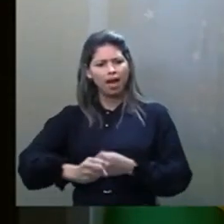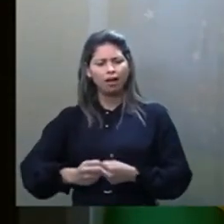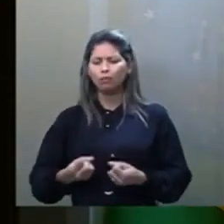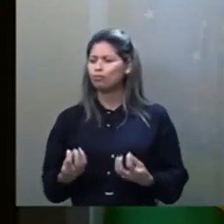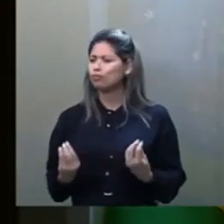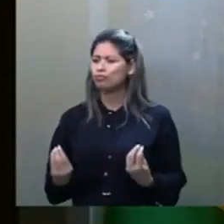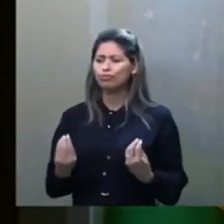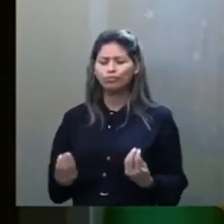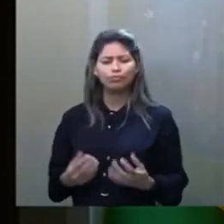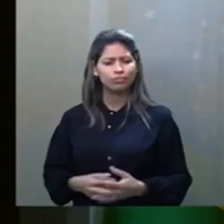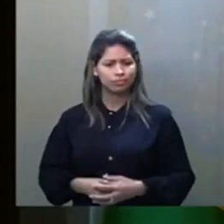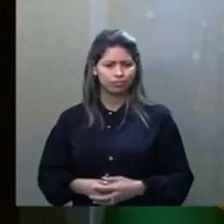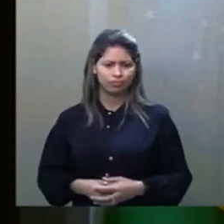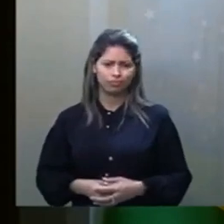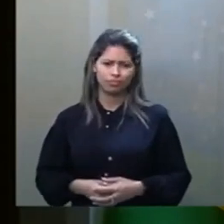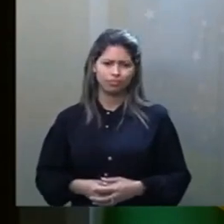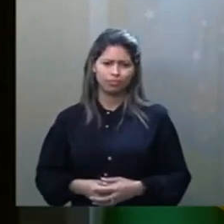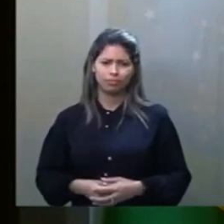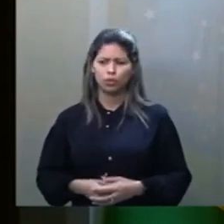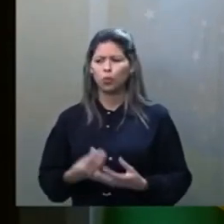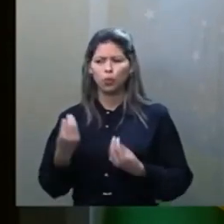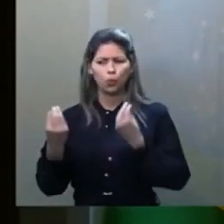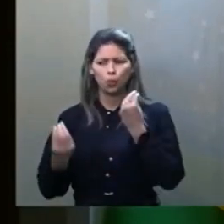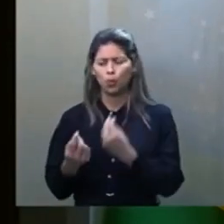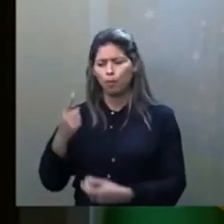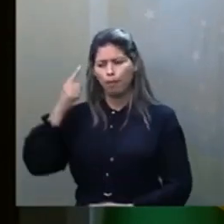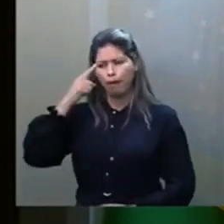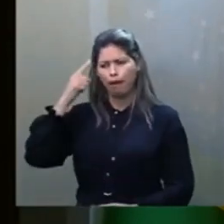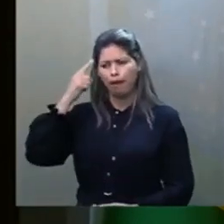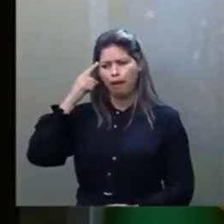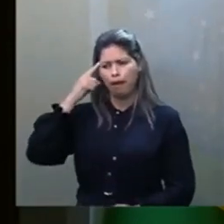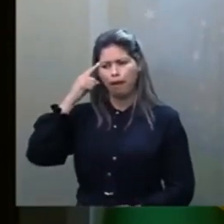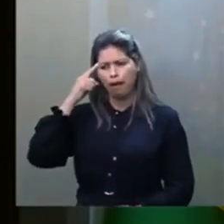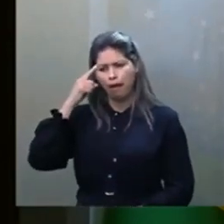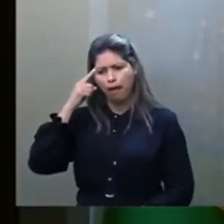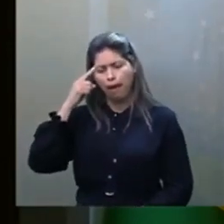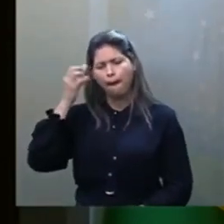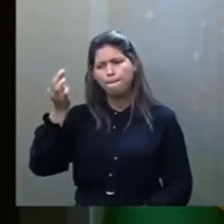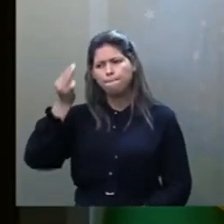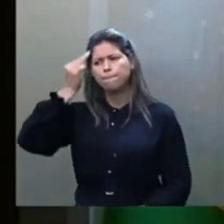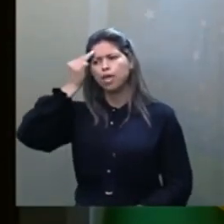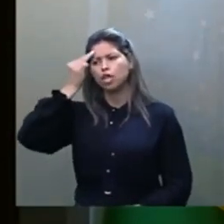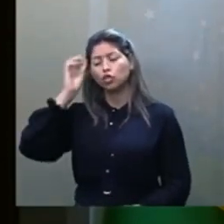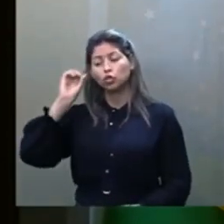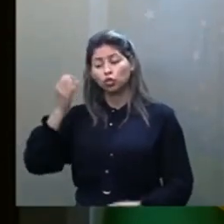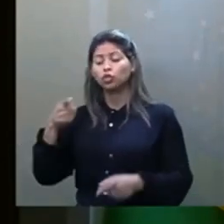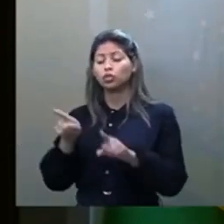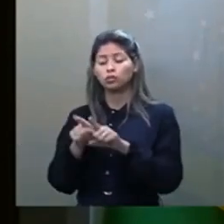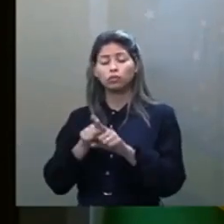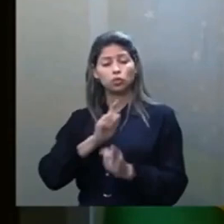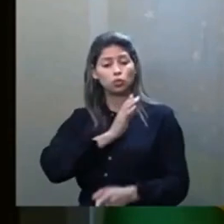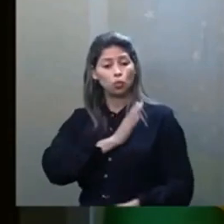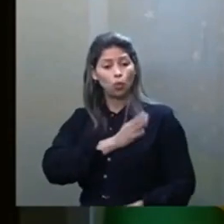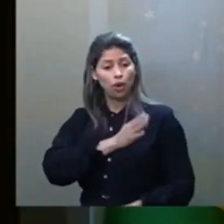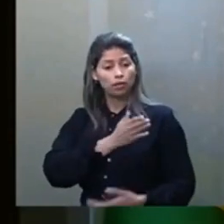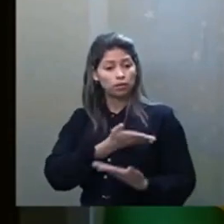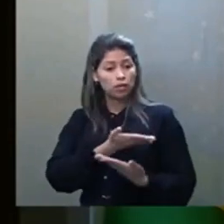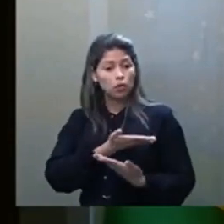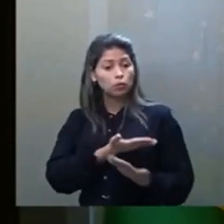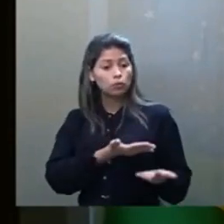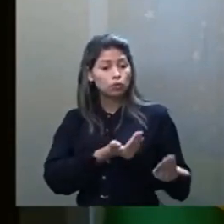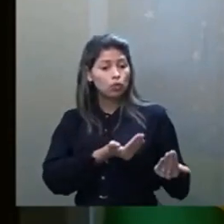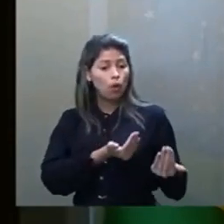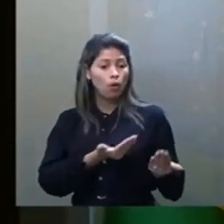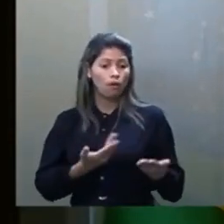mulheres? Como é que está a mente, o coraçãozinho dessas jovens, não é? Por outro lado, podemos analisar que se